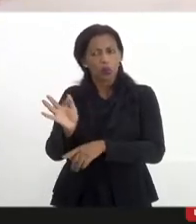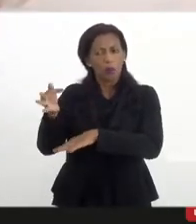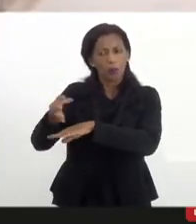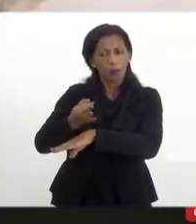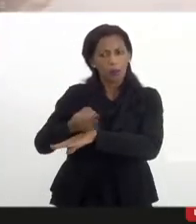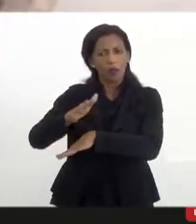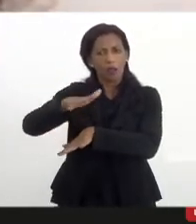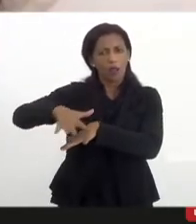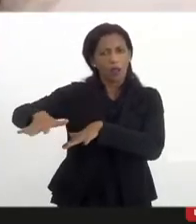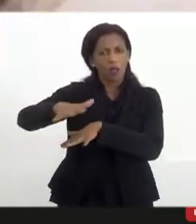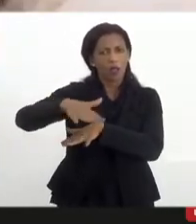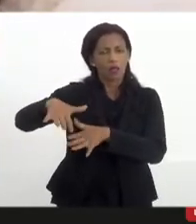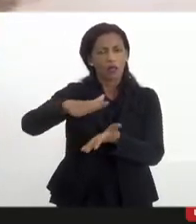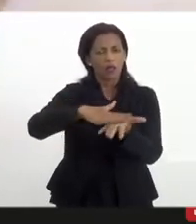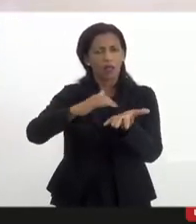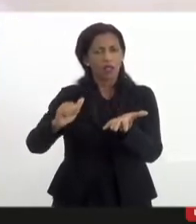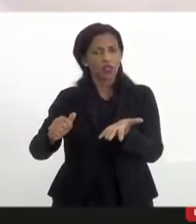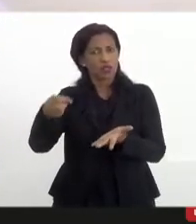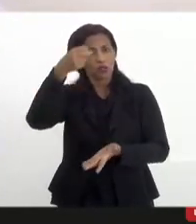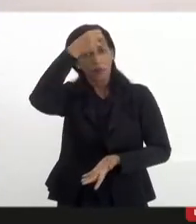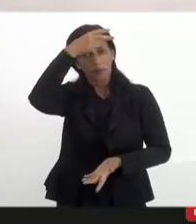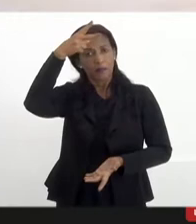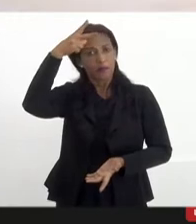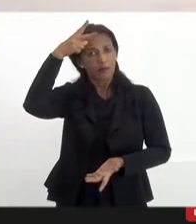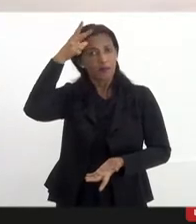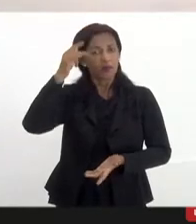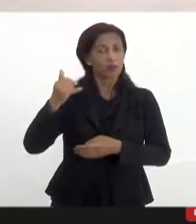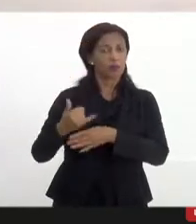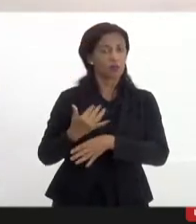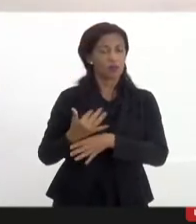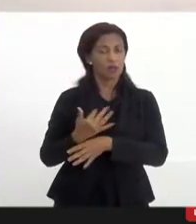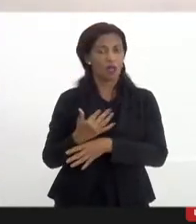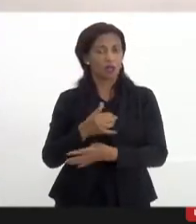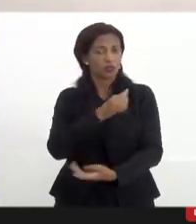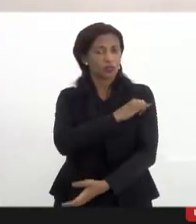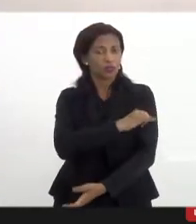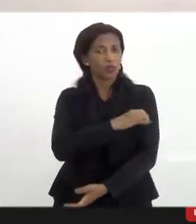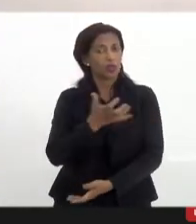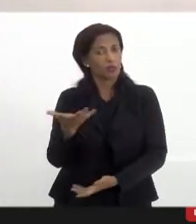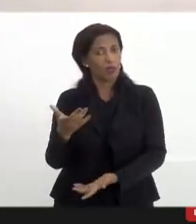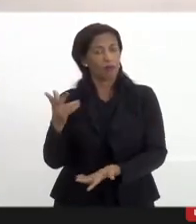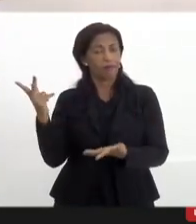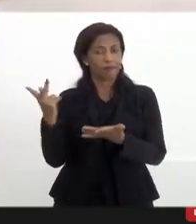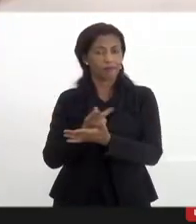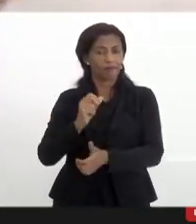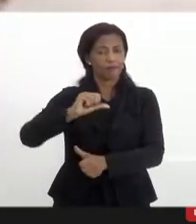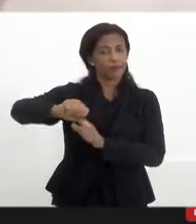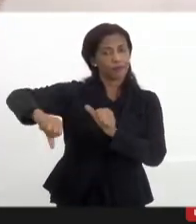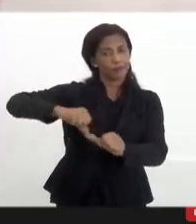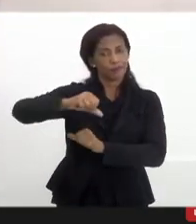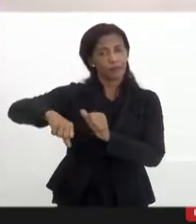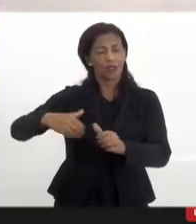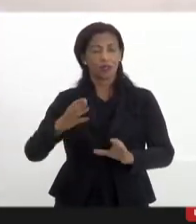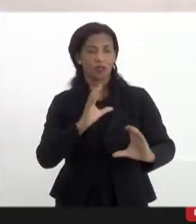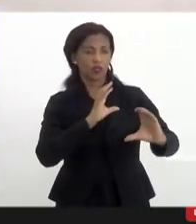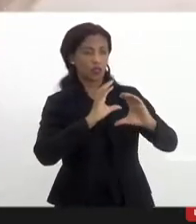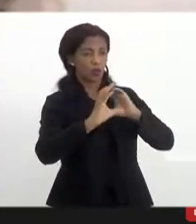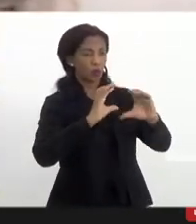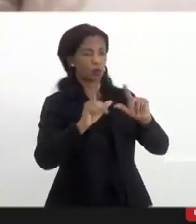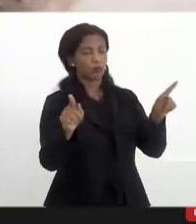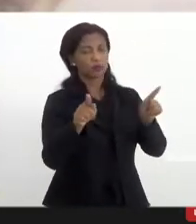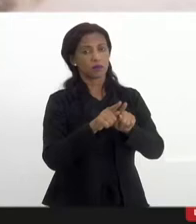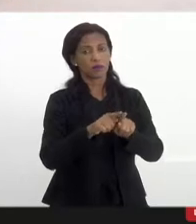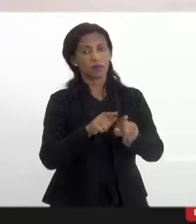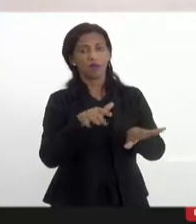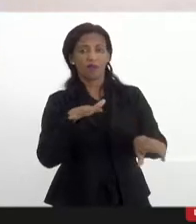território e das remoções que ali a prefeitura da cidade do Rio de Janeiro pretende implementar, seja na comunicação, muitas vezes,